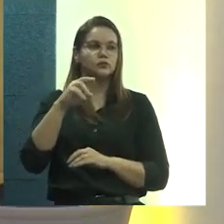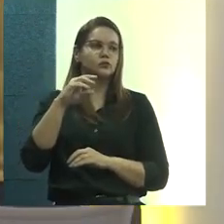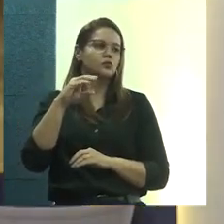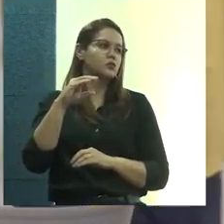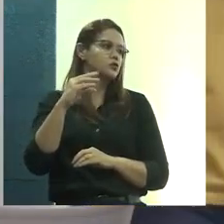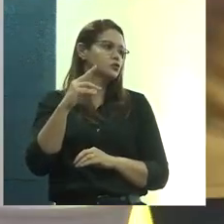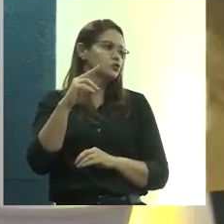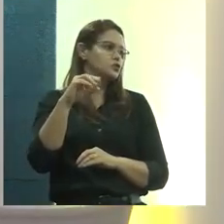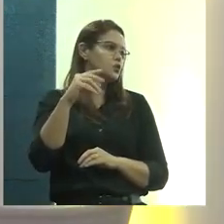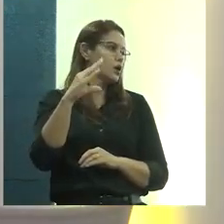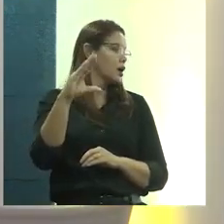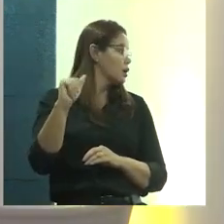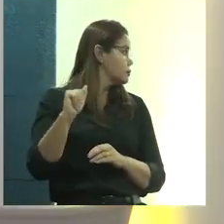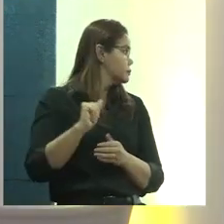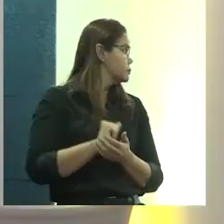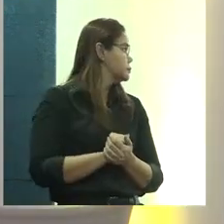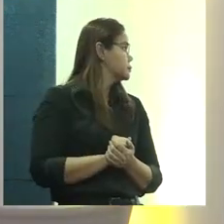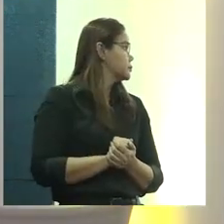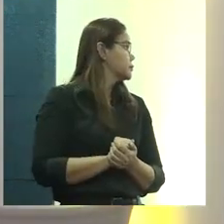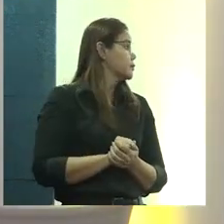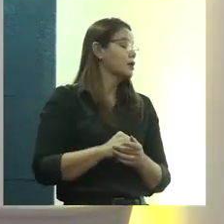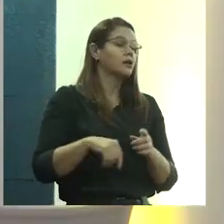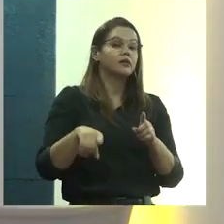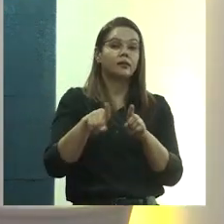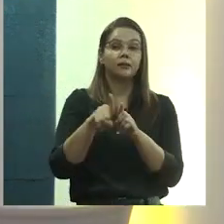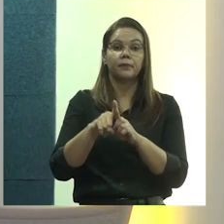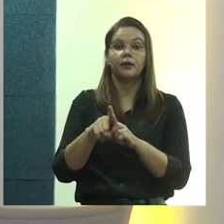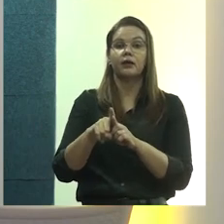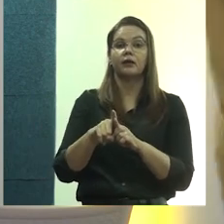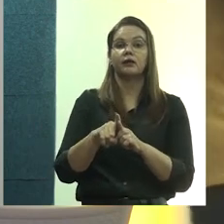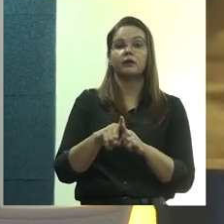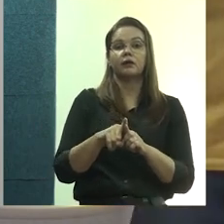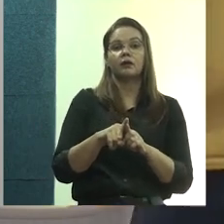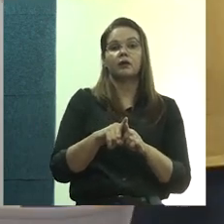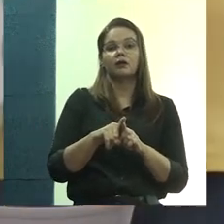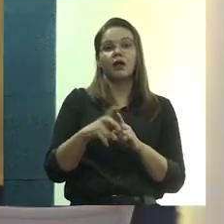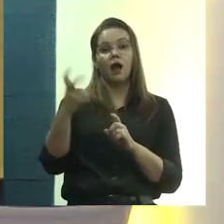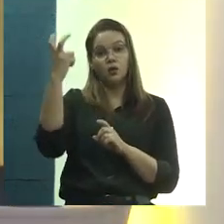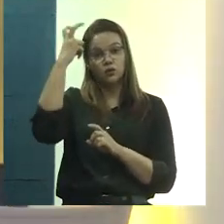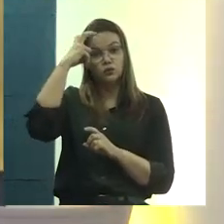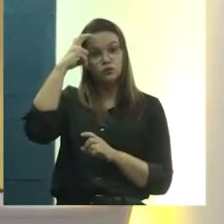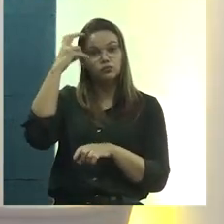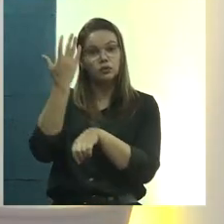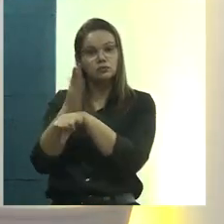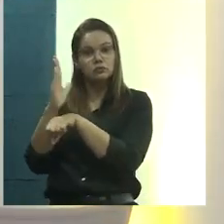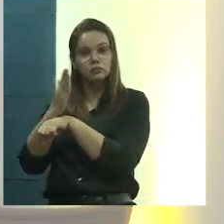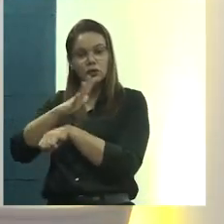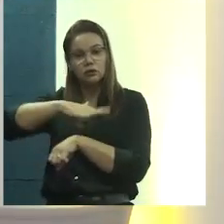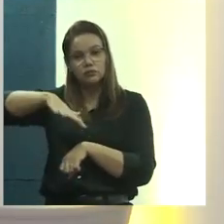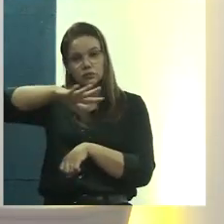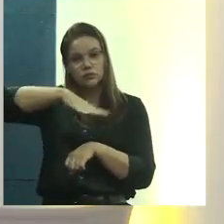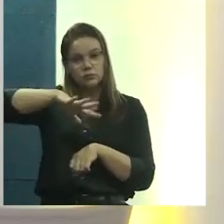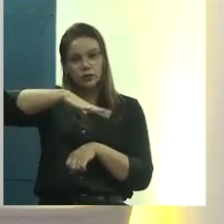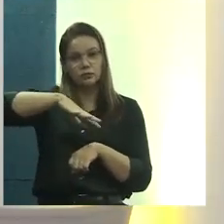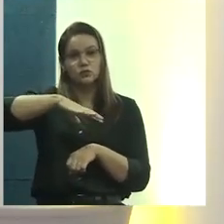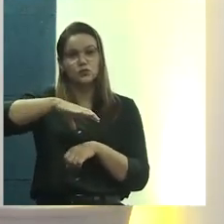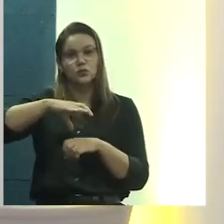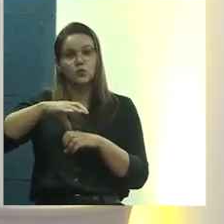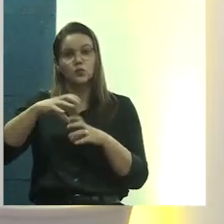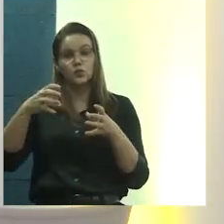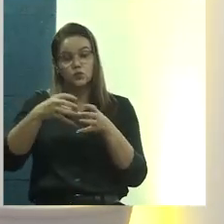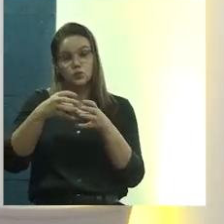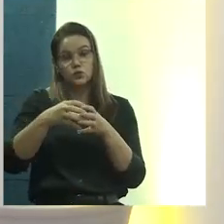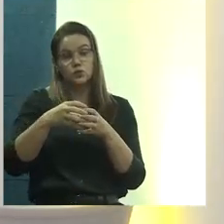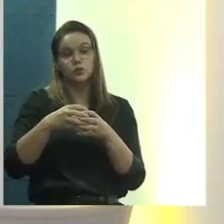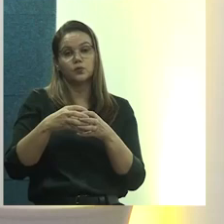Aqui, referente à questão toda da tradição cultural, então, é um espaço de ensaio dos grupos culturais e de